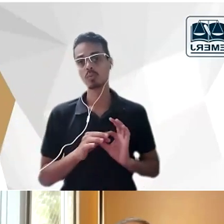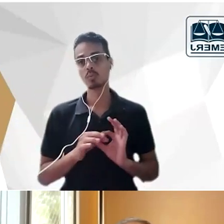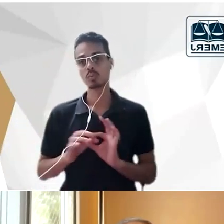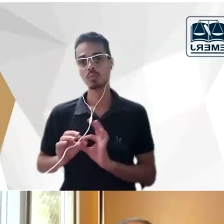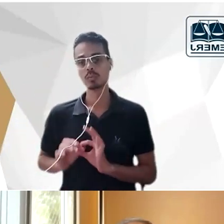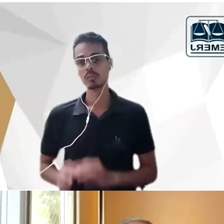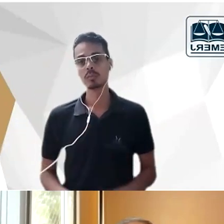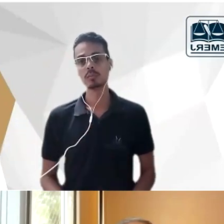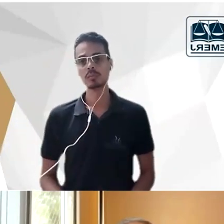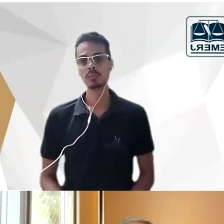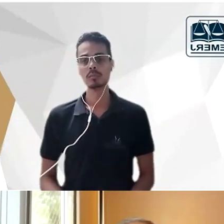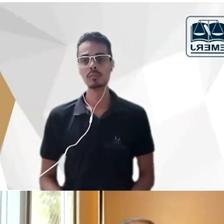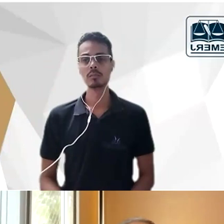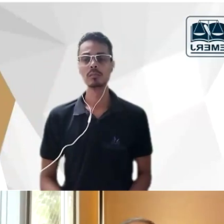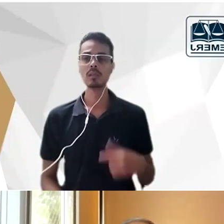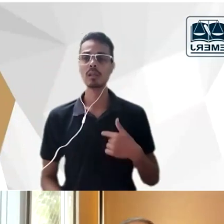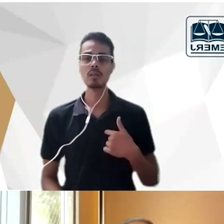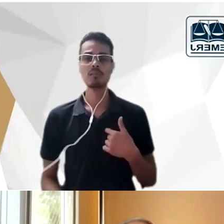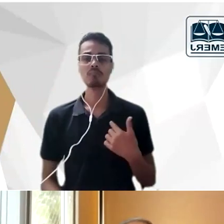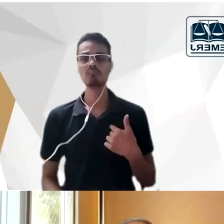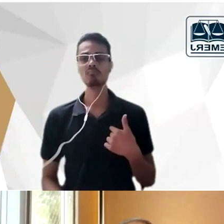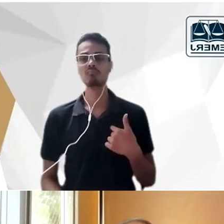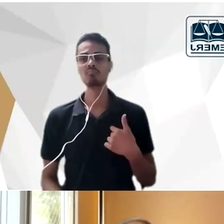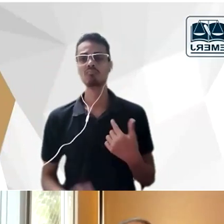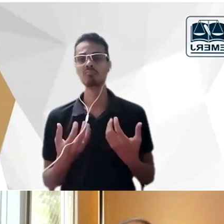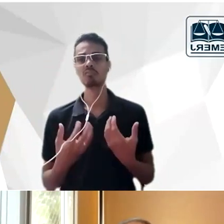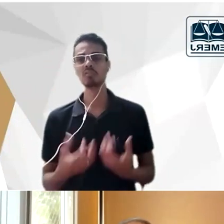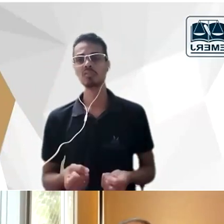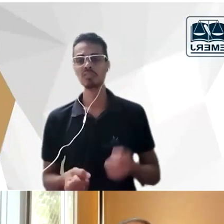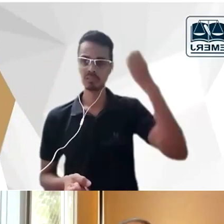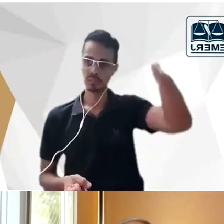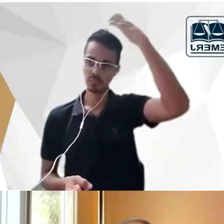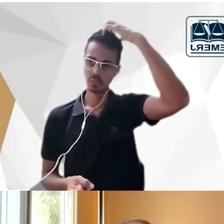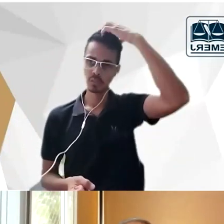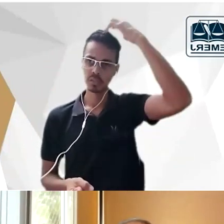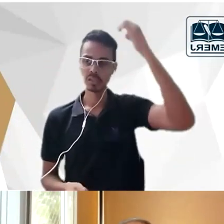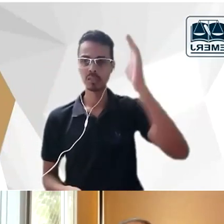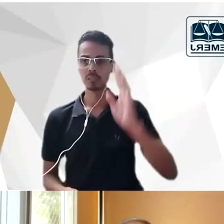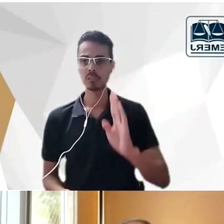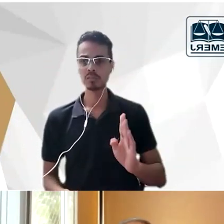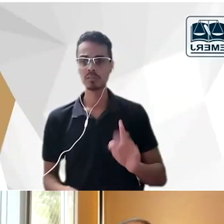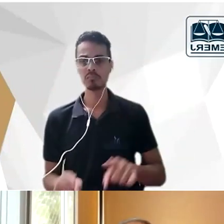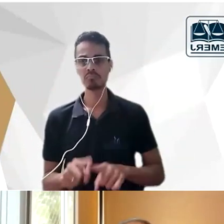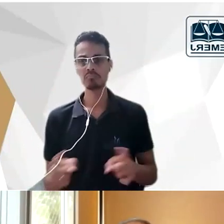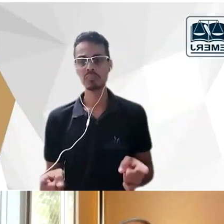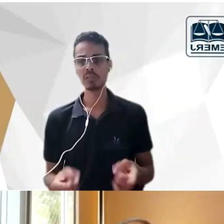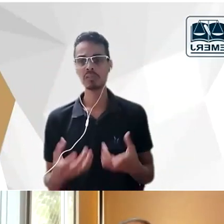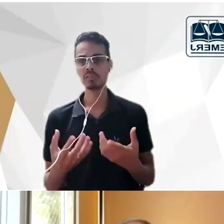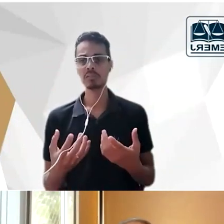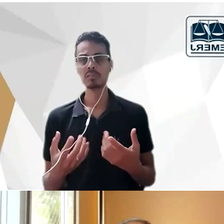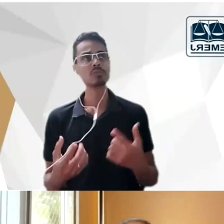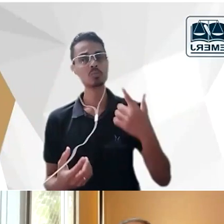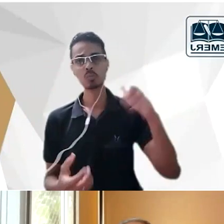ele vai dizer eu sou contra a monarquia no Brasil mas eu não sou contra a monarquia dos outros quem quiser ter os seus